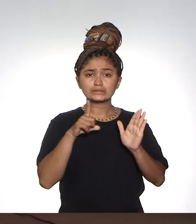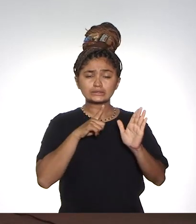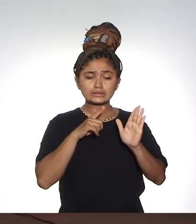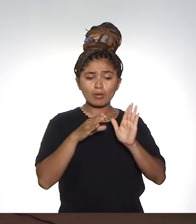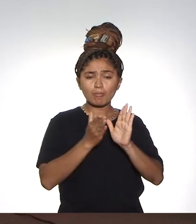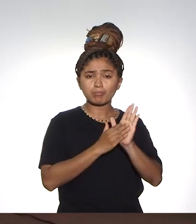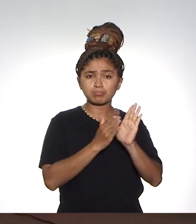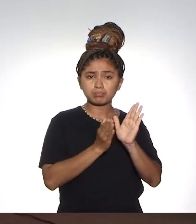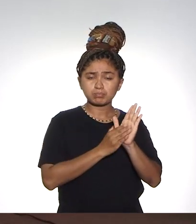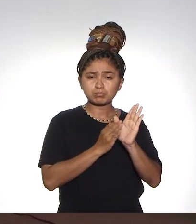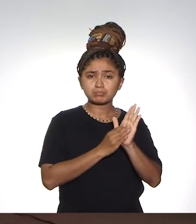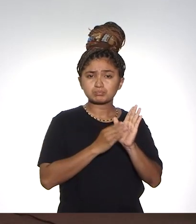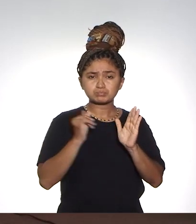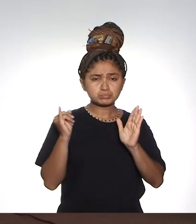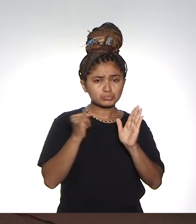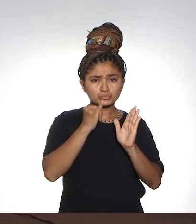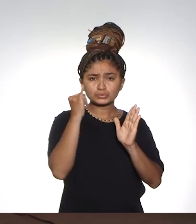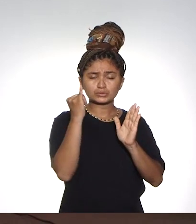fundamental